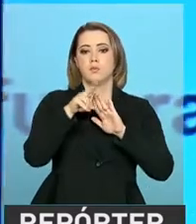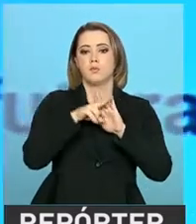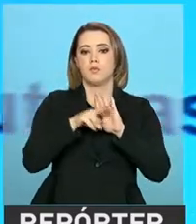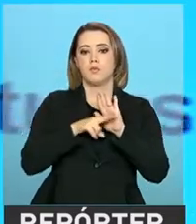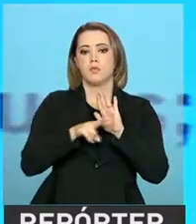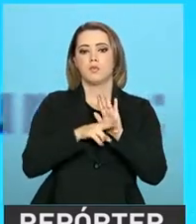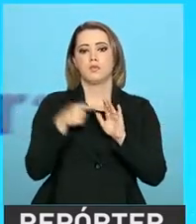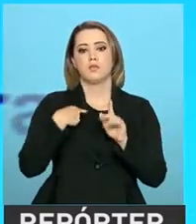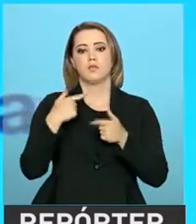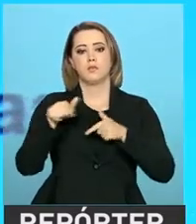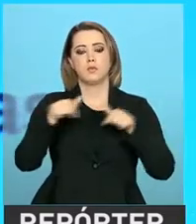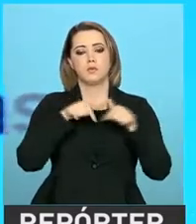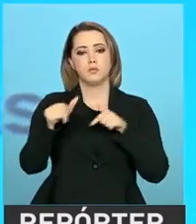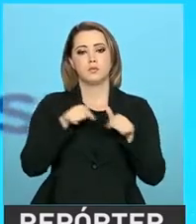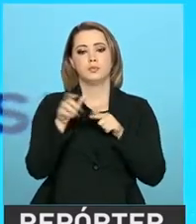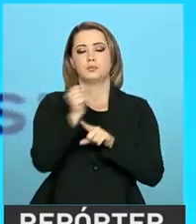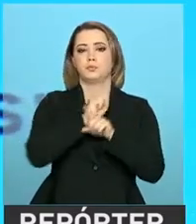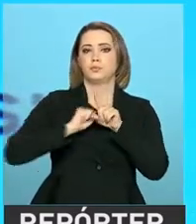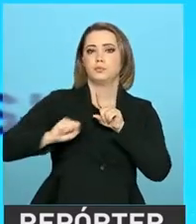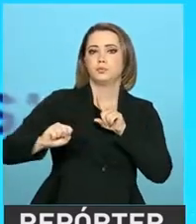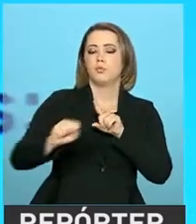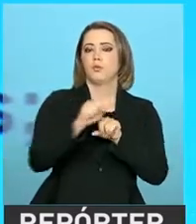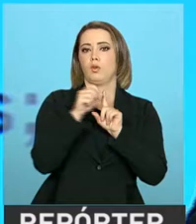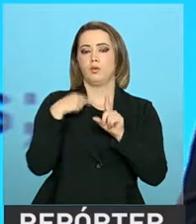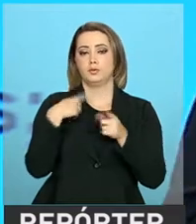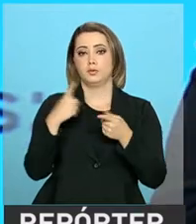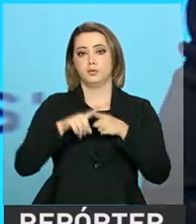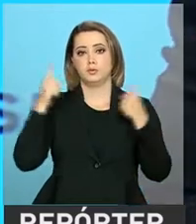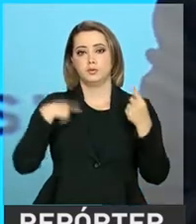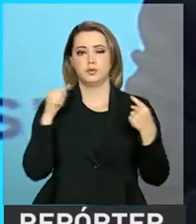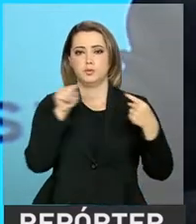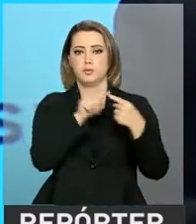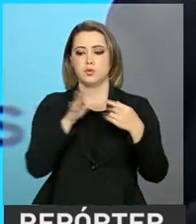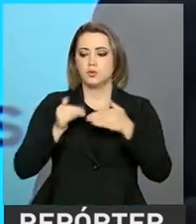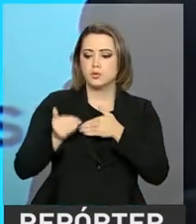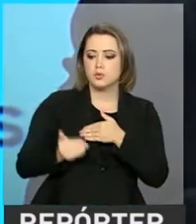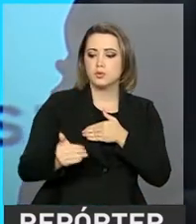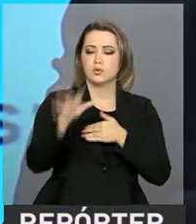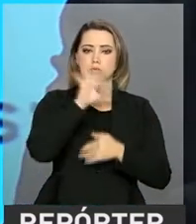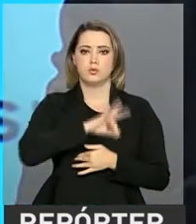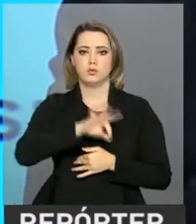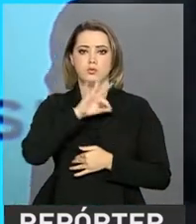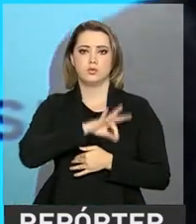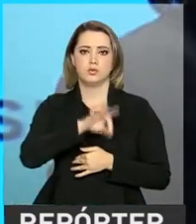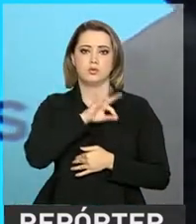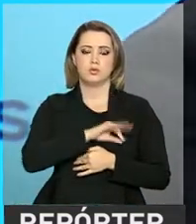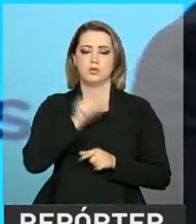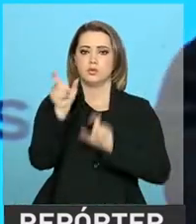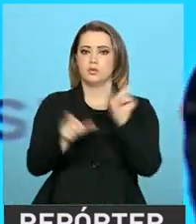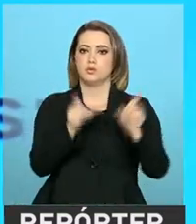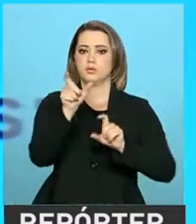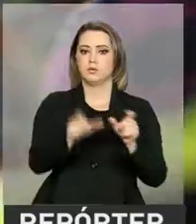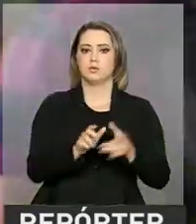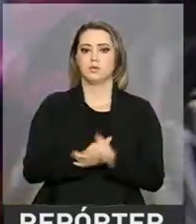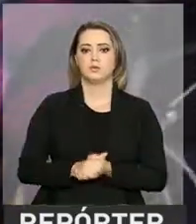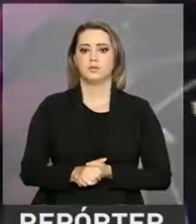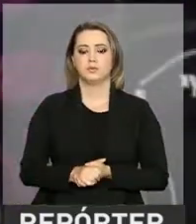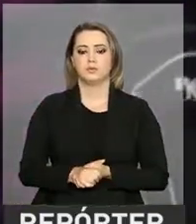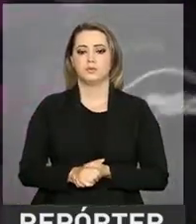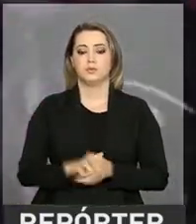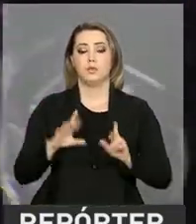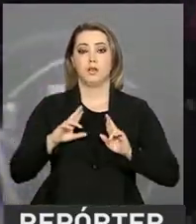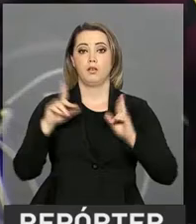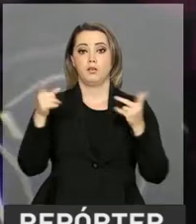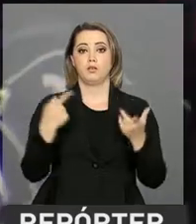questões sociais de desigualdade, quando na realidade o objetivo deve ser o de manter o rendimento do cidadão quando ele para de trabalhar. As